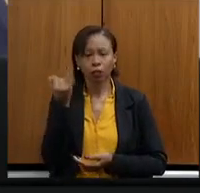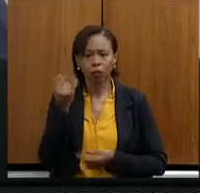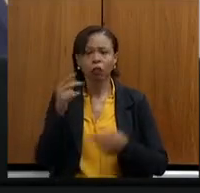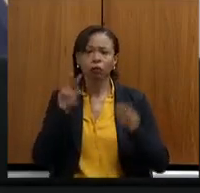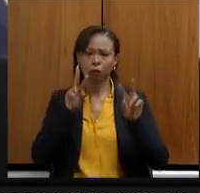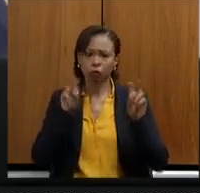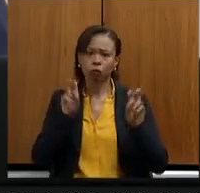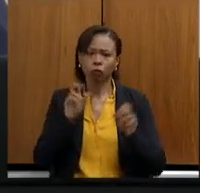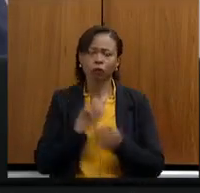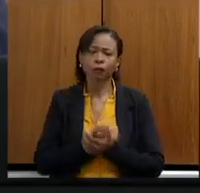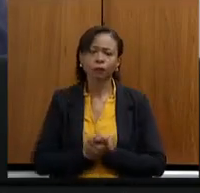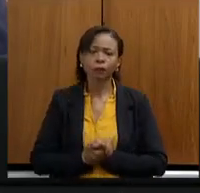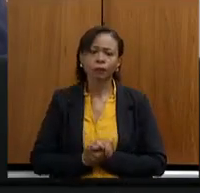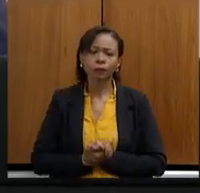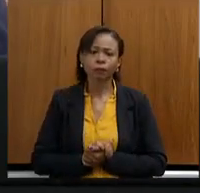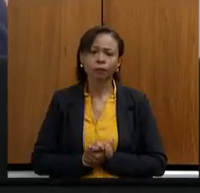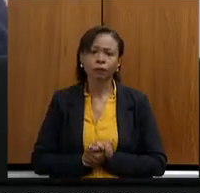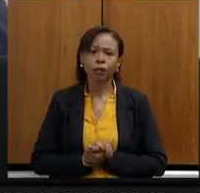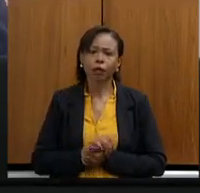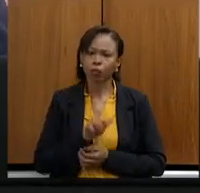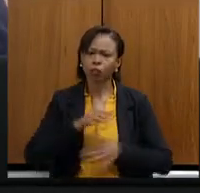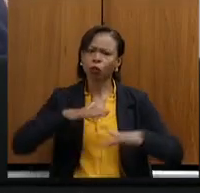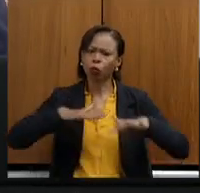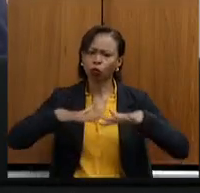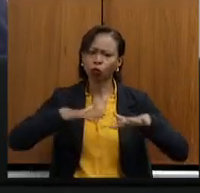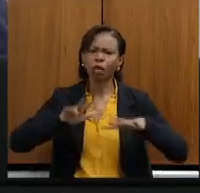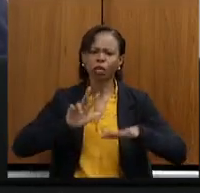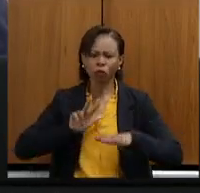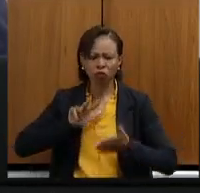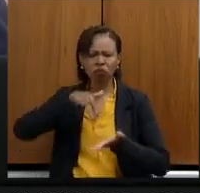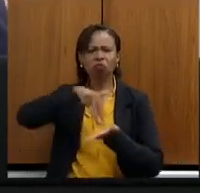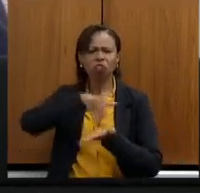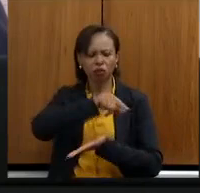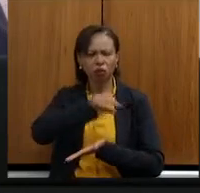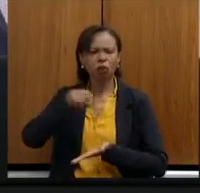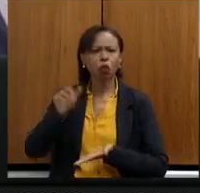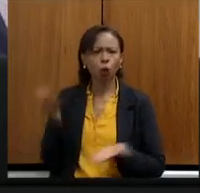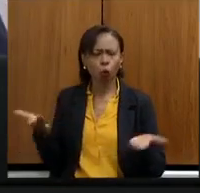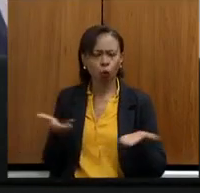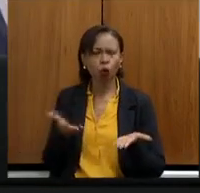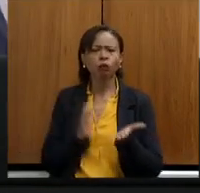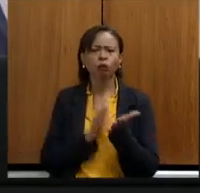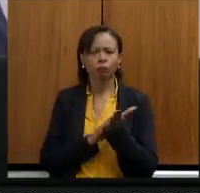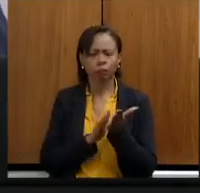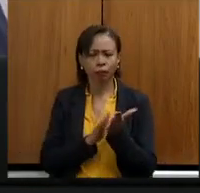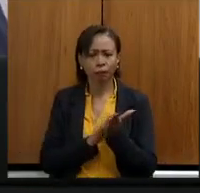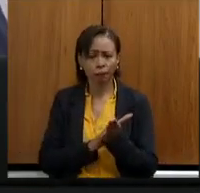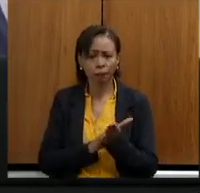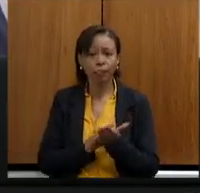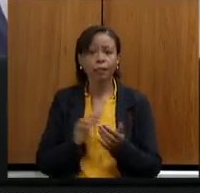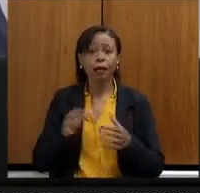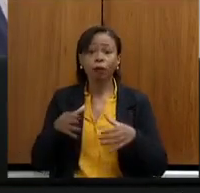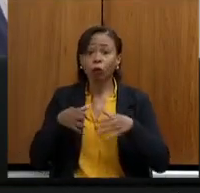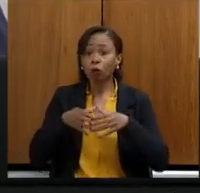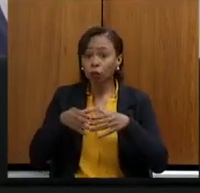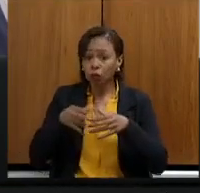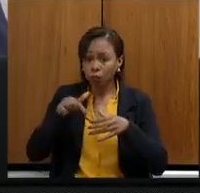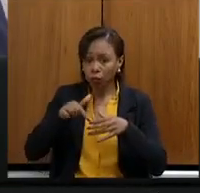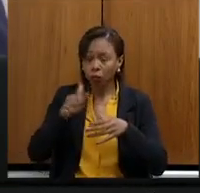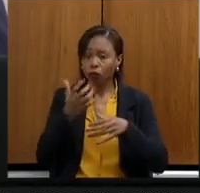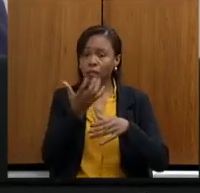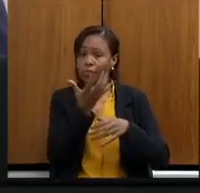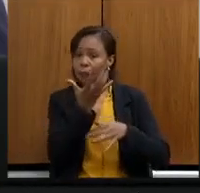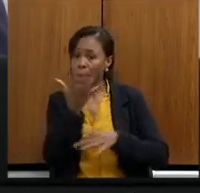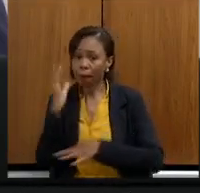Eu parabenizo vocês por esse movimento, vocês estarem aqui hoje, dentro desse tempo. A Comissão de Meio Ambiente é